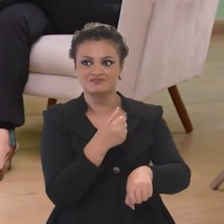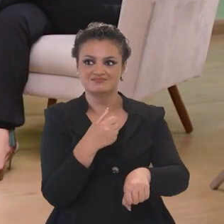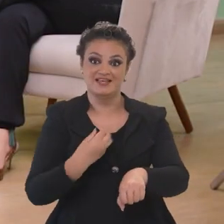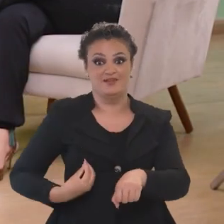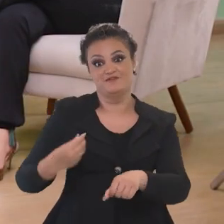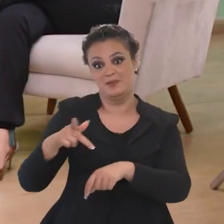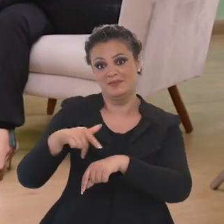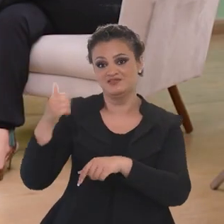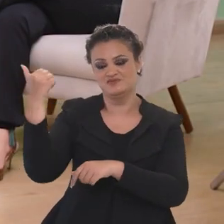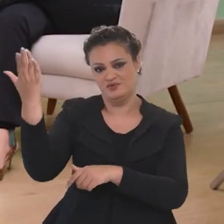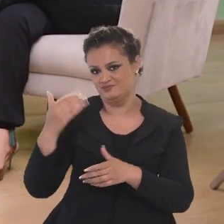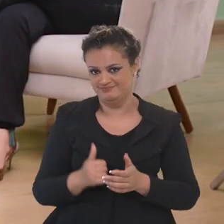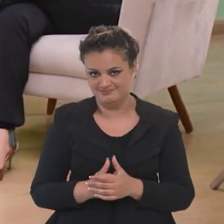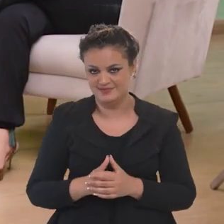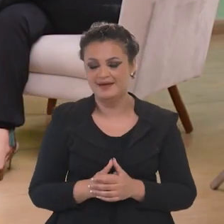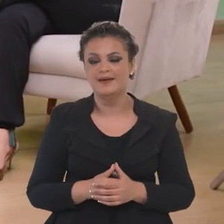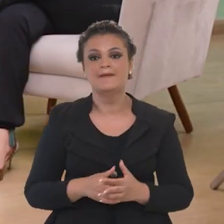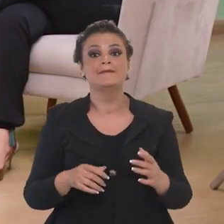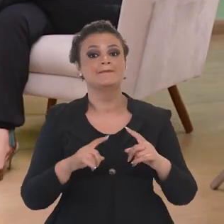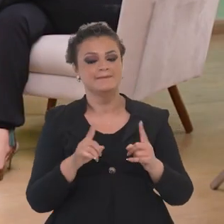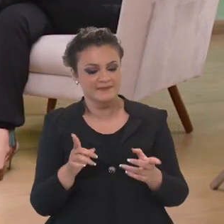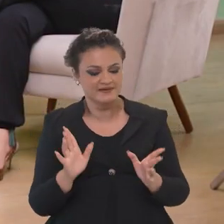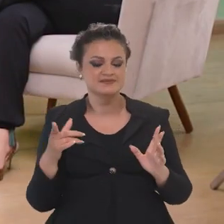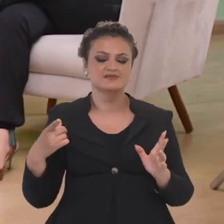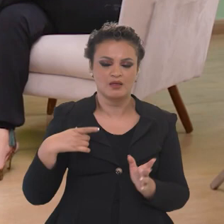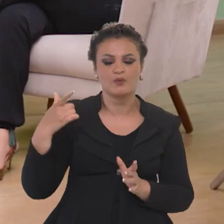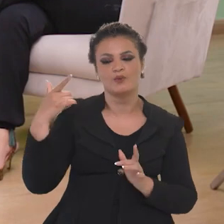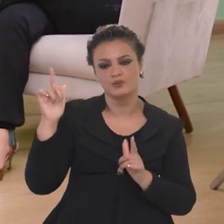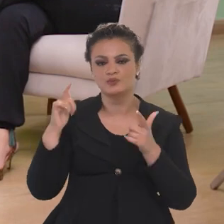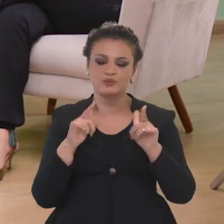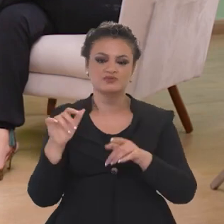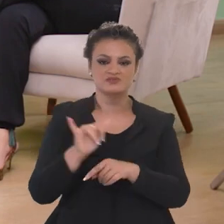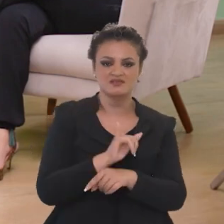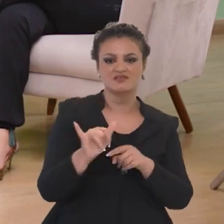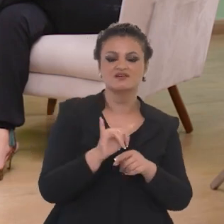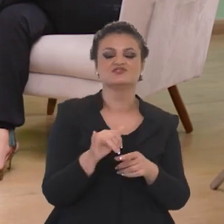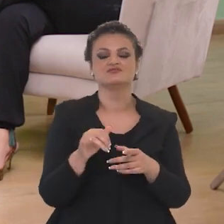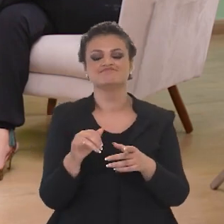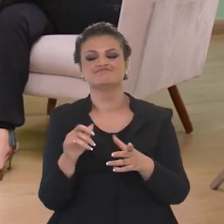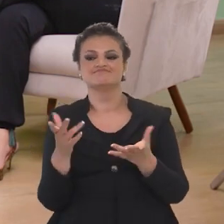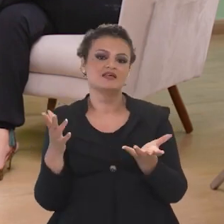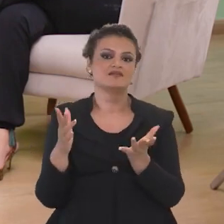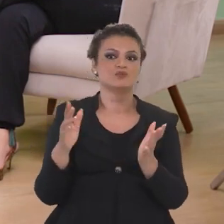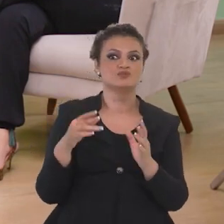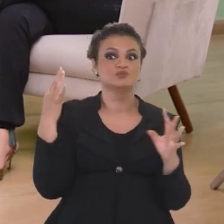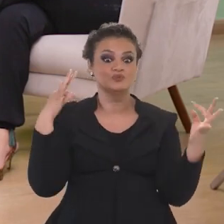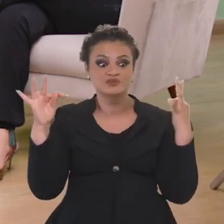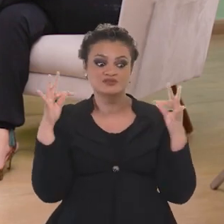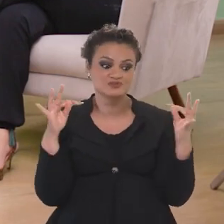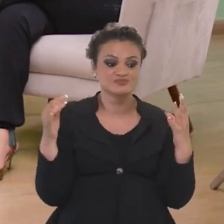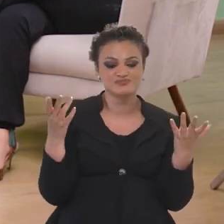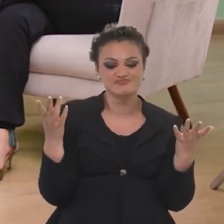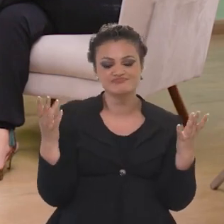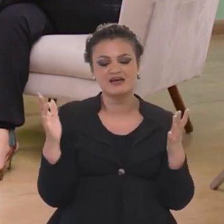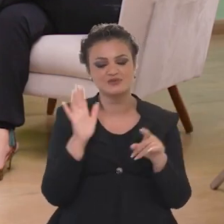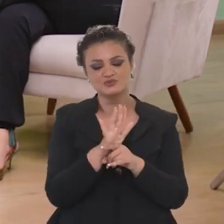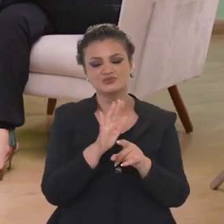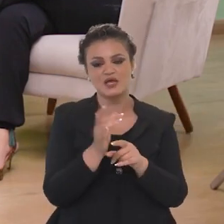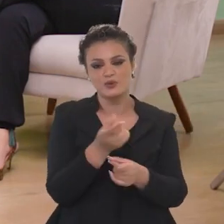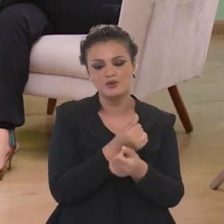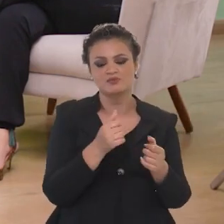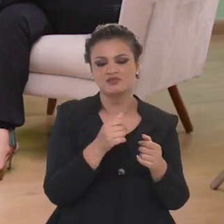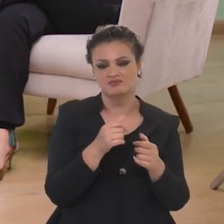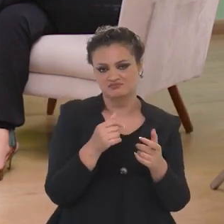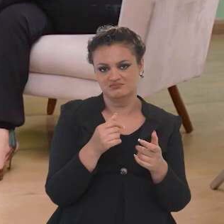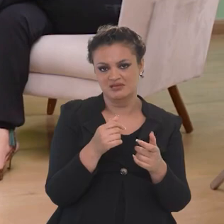né? Mas nós temos um problema de segurança que a gente tem que enfrentar? Temos. Esse é um problema para o turismo, esse é um problema para a sociedade brasileira e para as famílias.